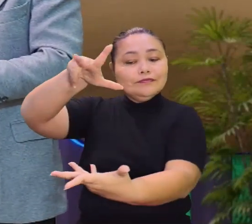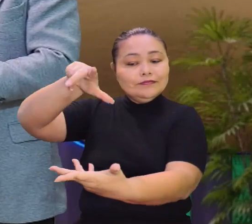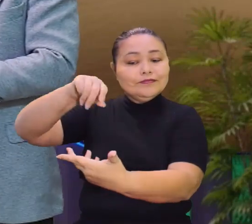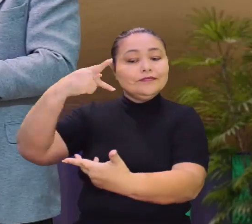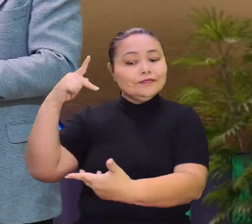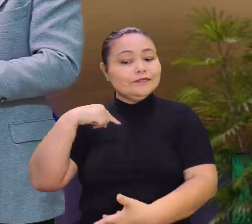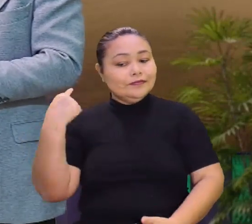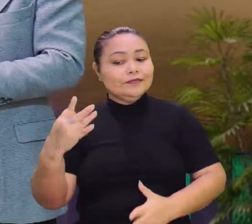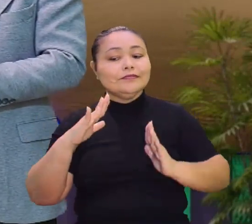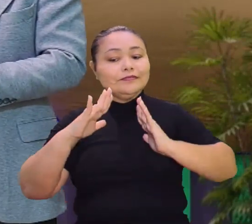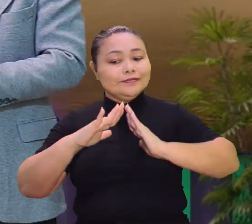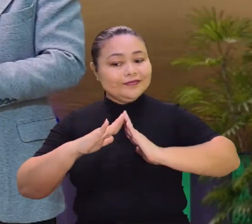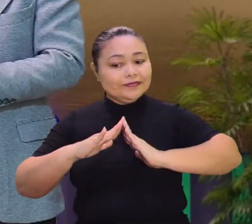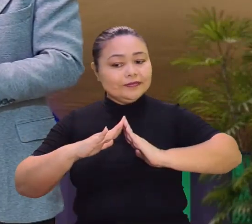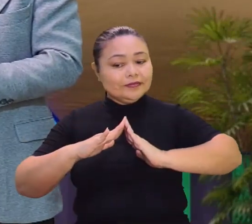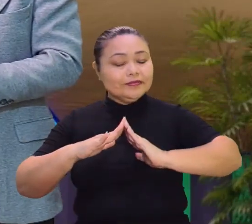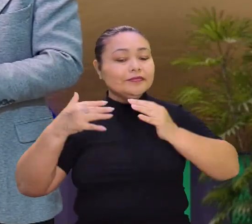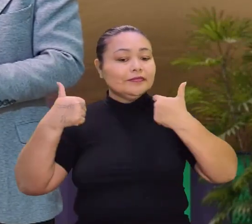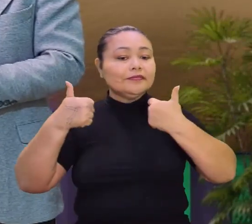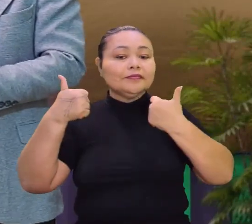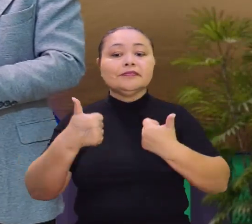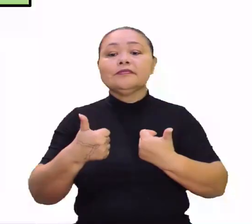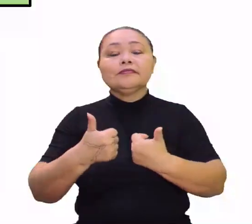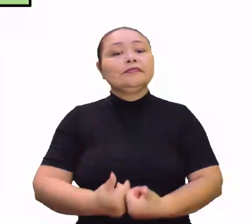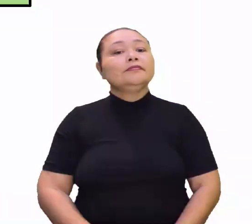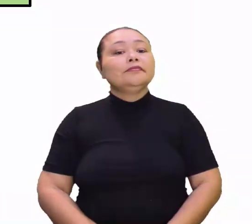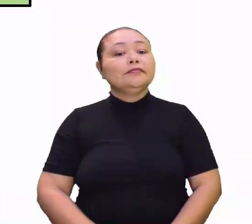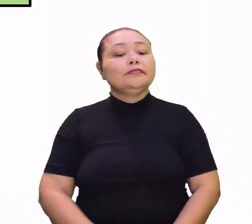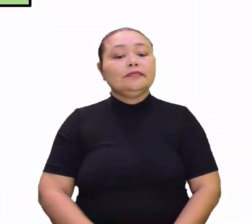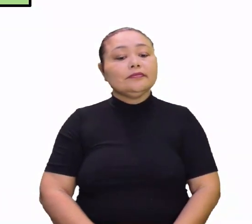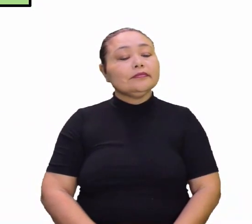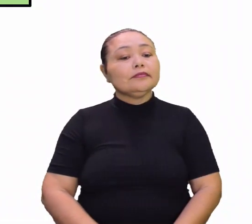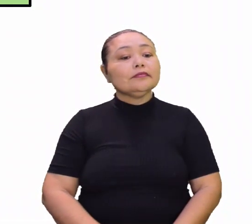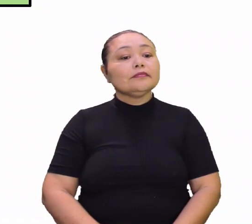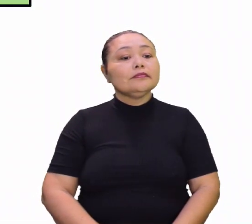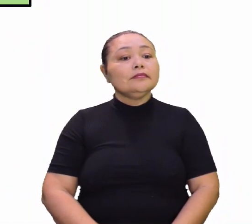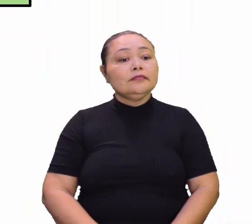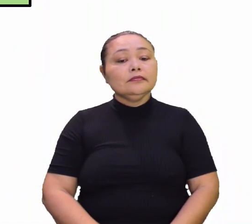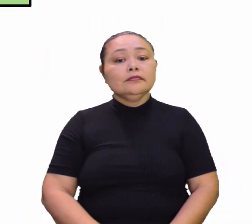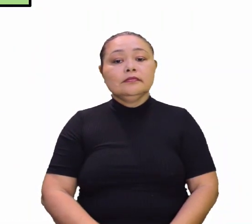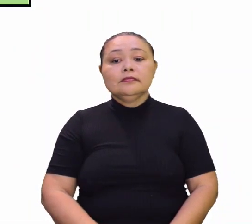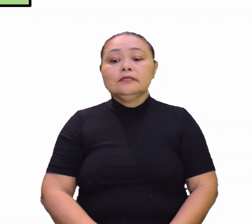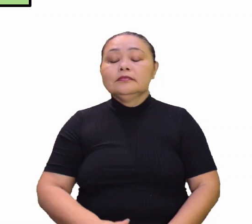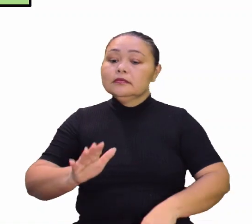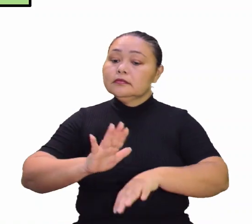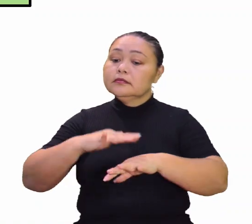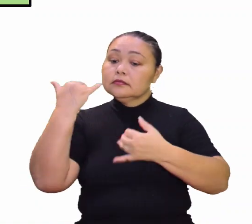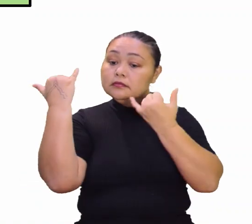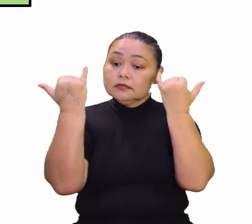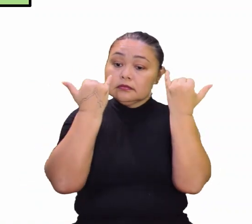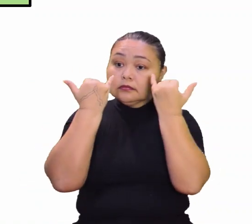né? Que é a nossa casa. Perfeito. Vamos lá. Vamos lá. Galera, mais informações aí para você